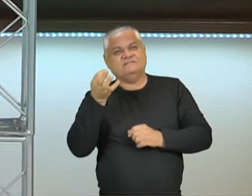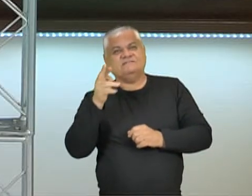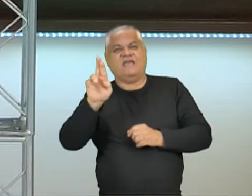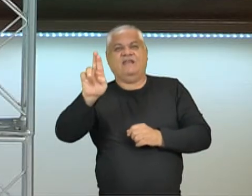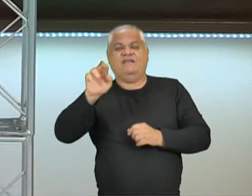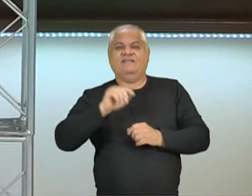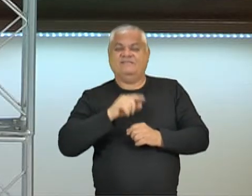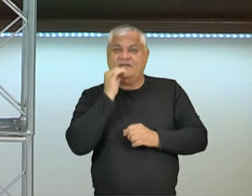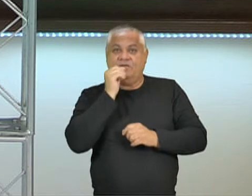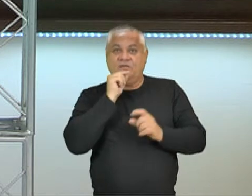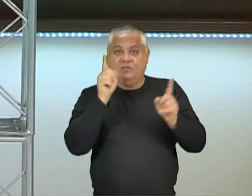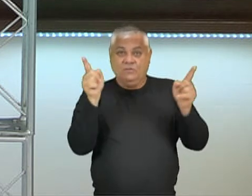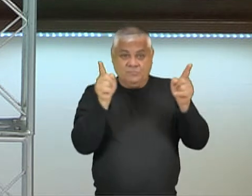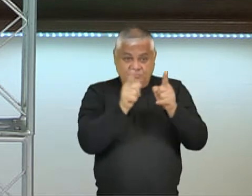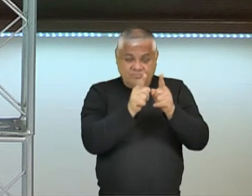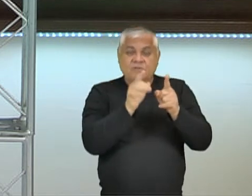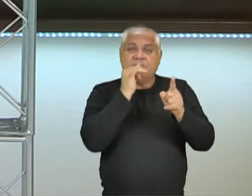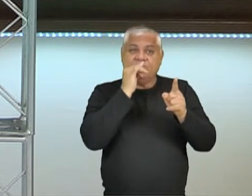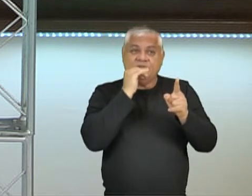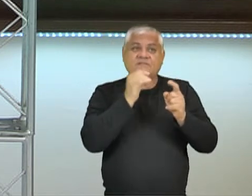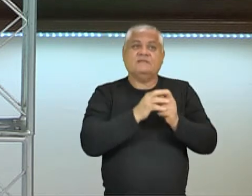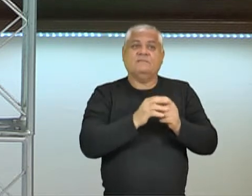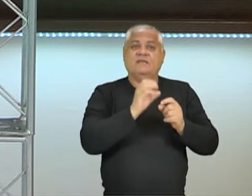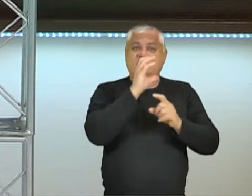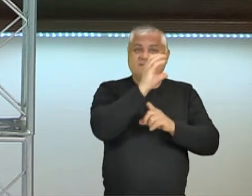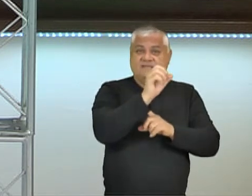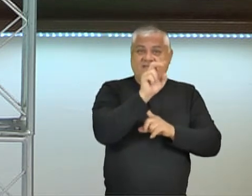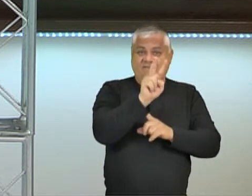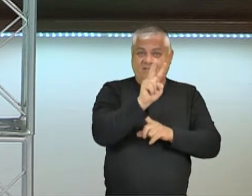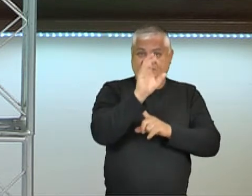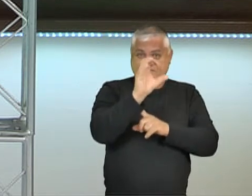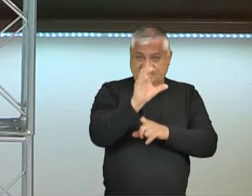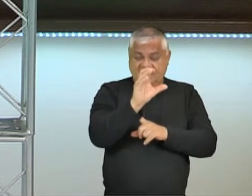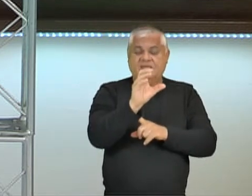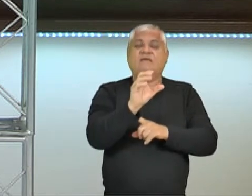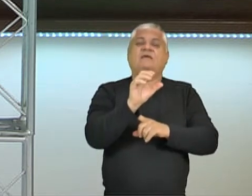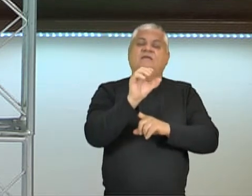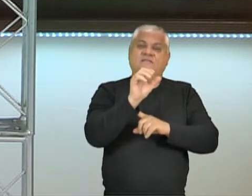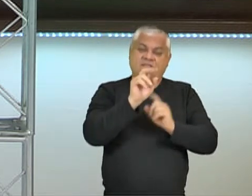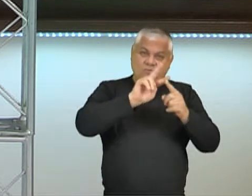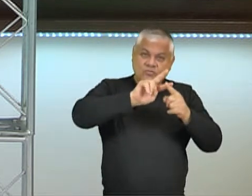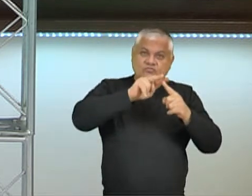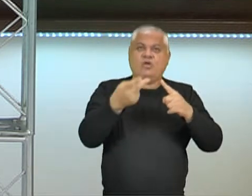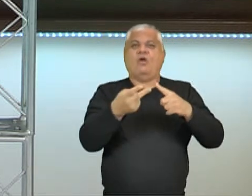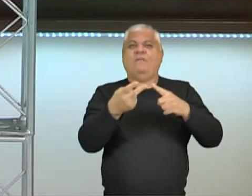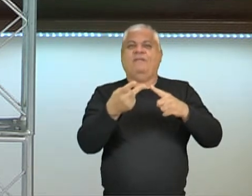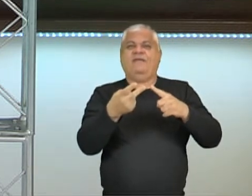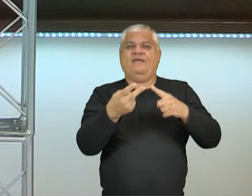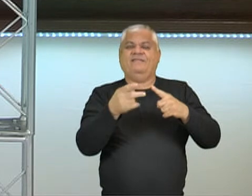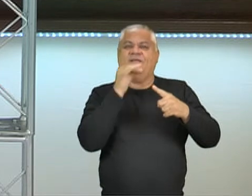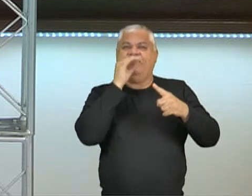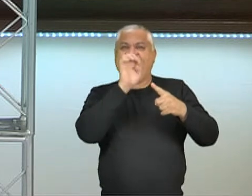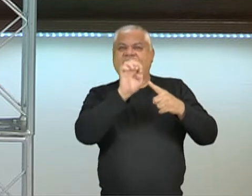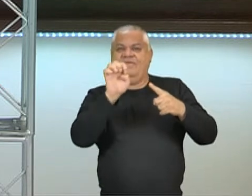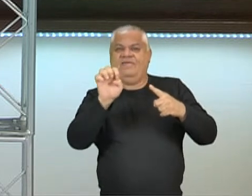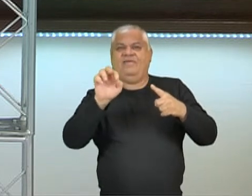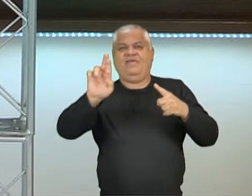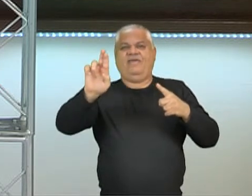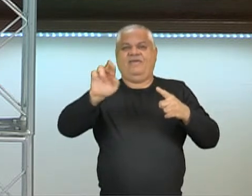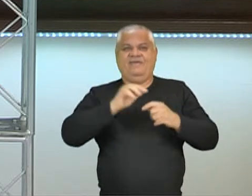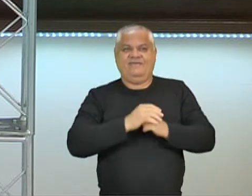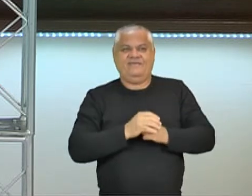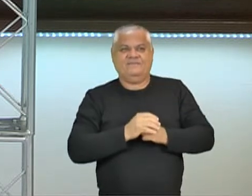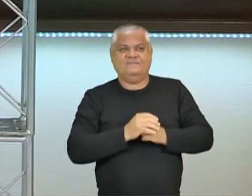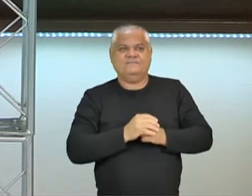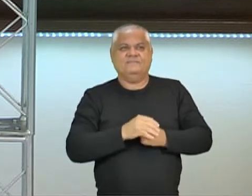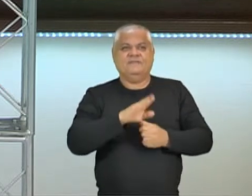adjetivo curto terminar em consoante, vogal consoante, aí você dobra a última letra, então acrescenta o er. Por exemplo,